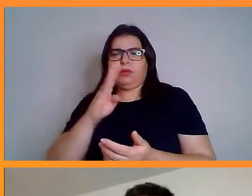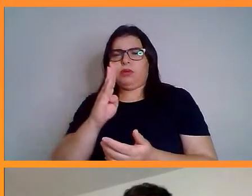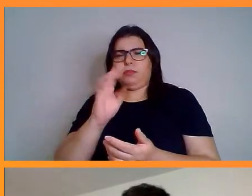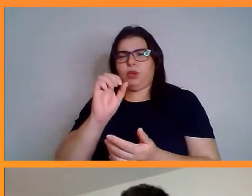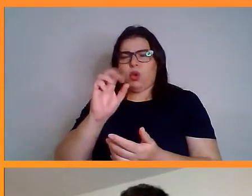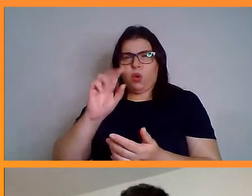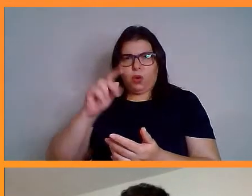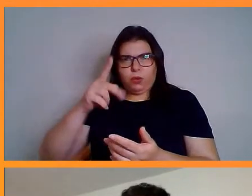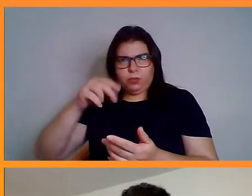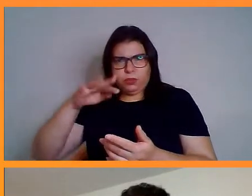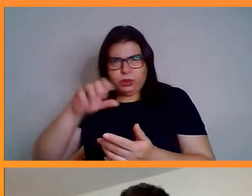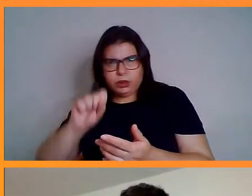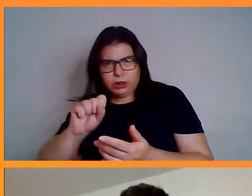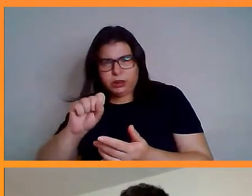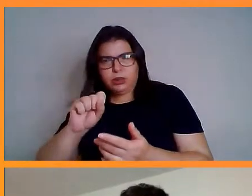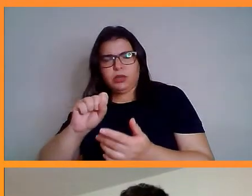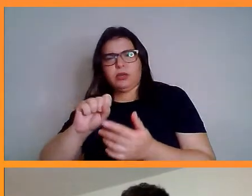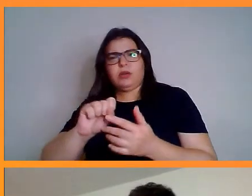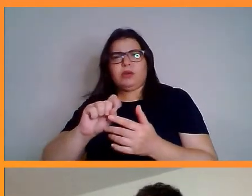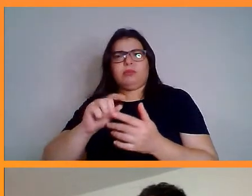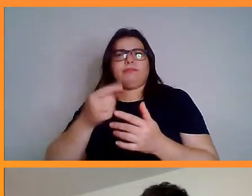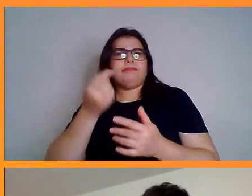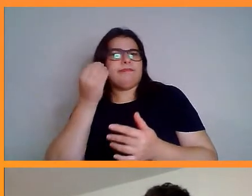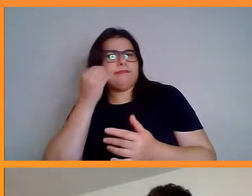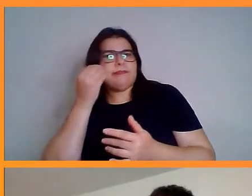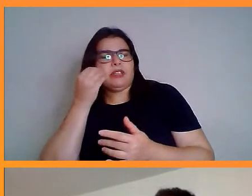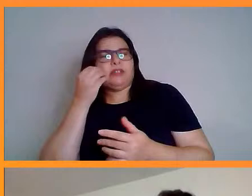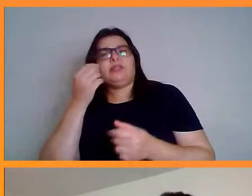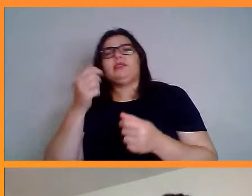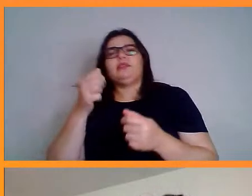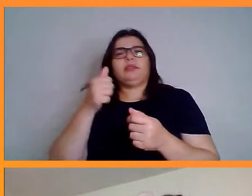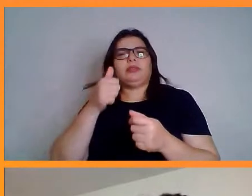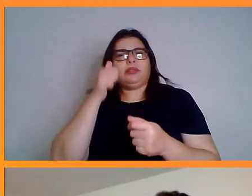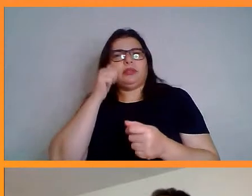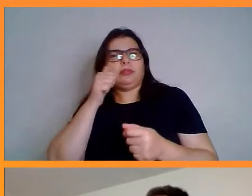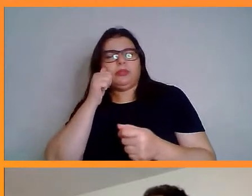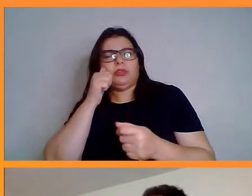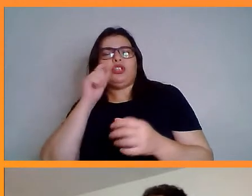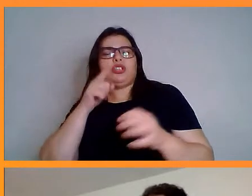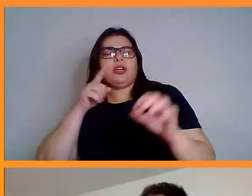ou superovular e, de repente, fazer alguma técnica, né, para já colocar o embrião?